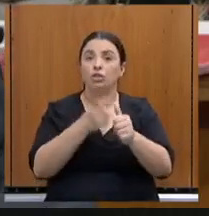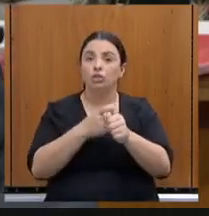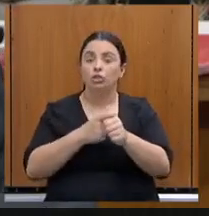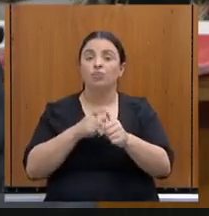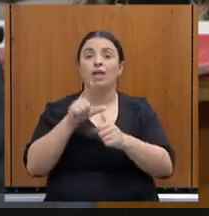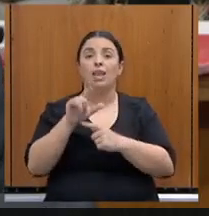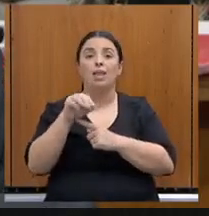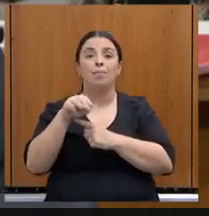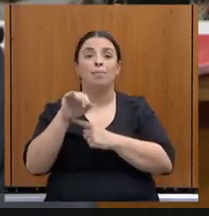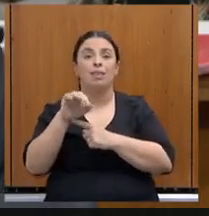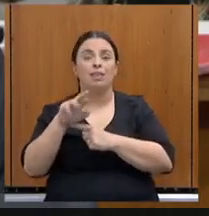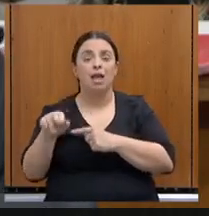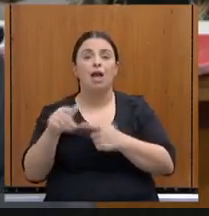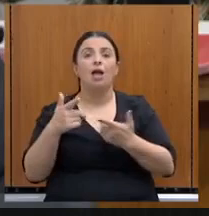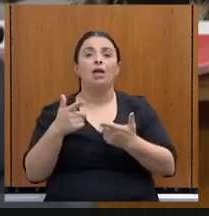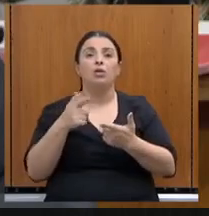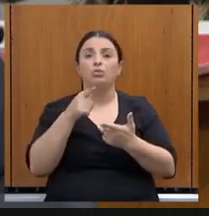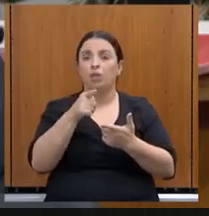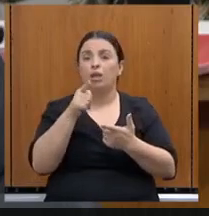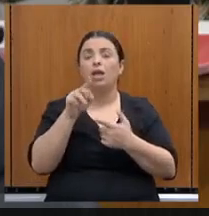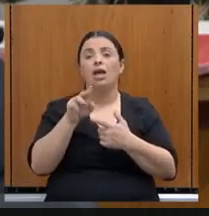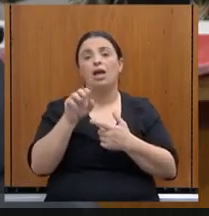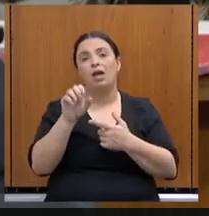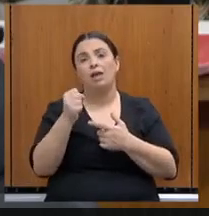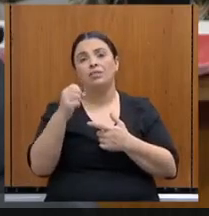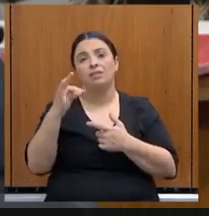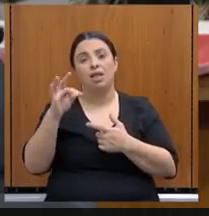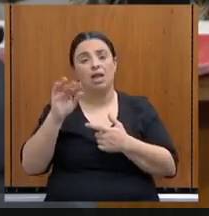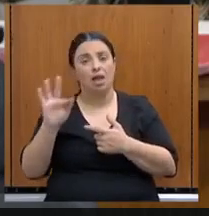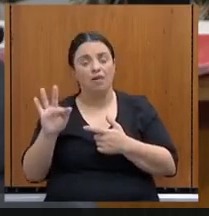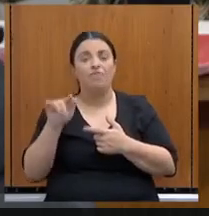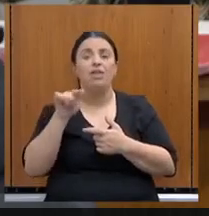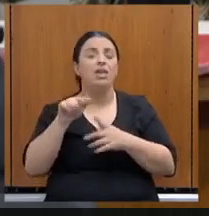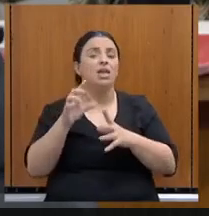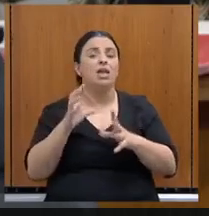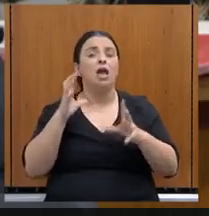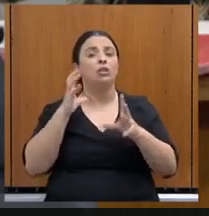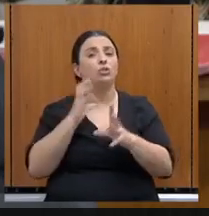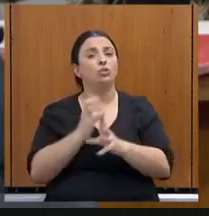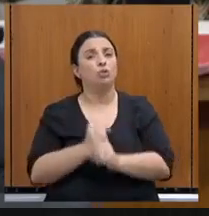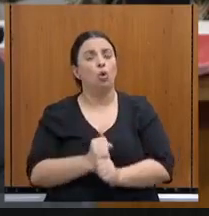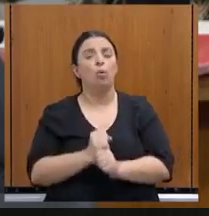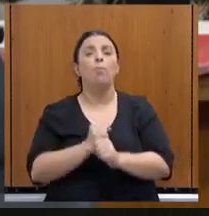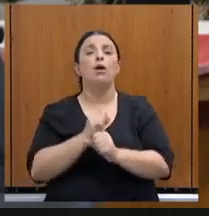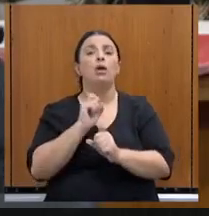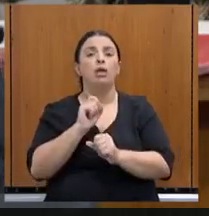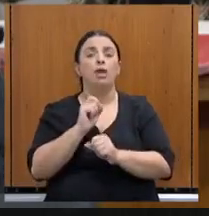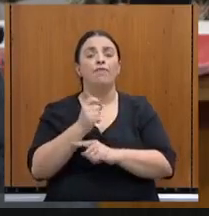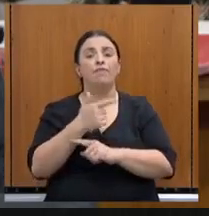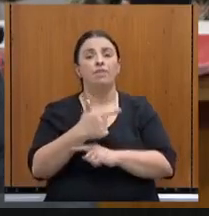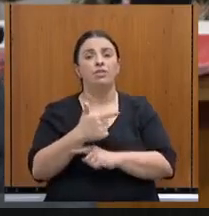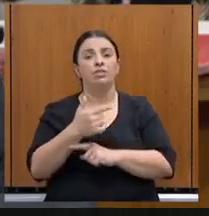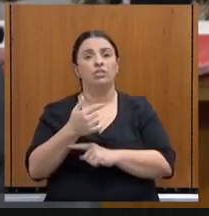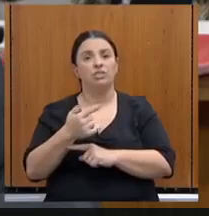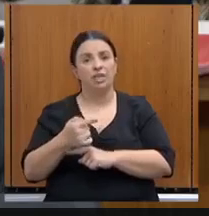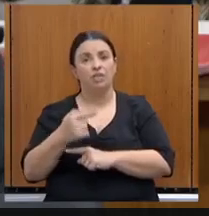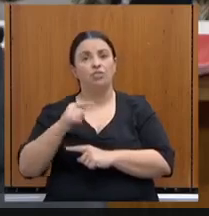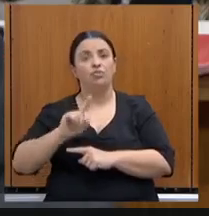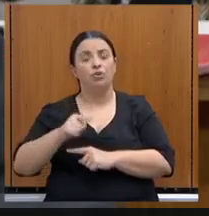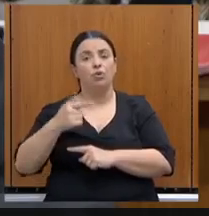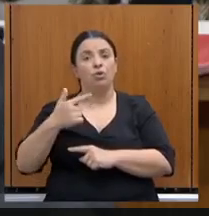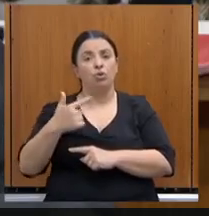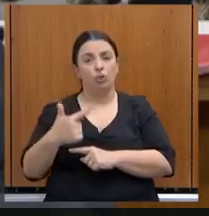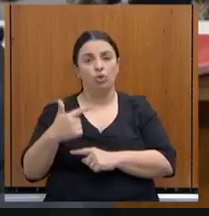tem junto ao STF e a soma dessas liminares dão aí 27,2 bilhões,